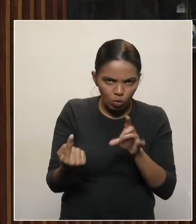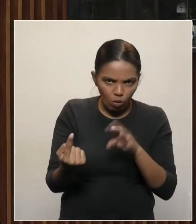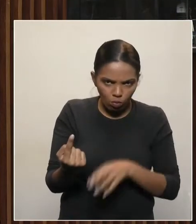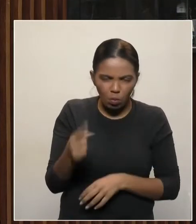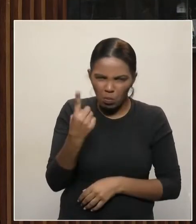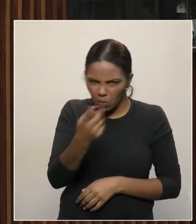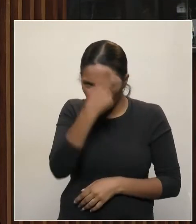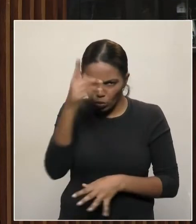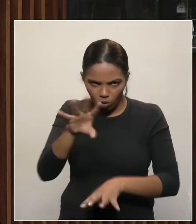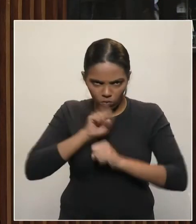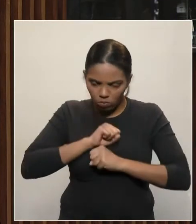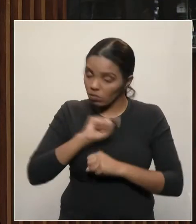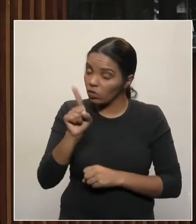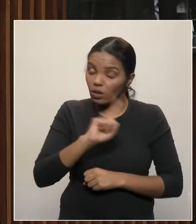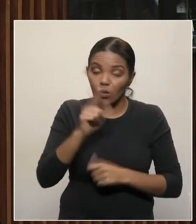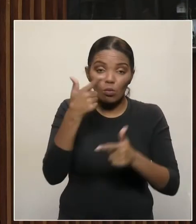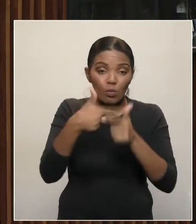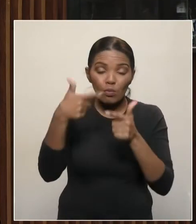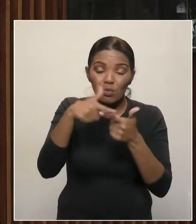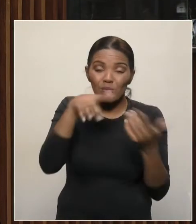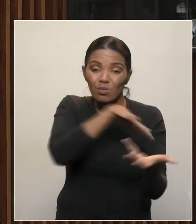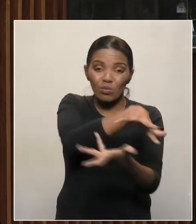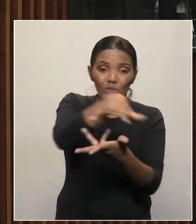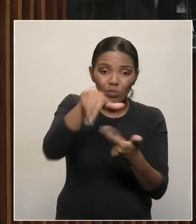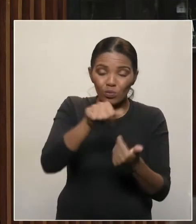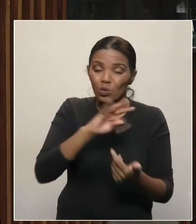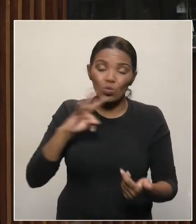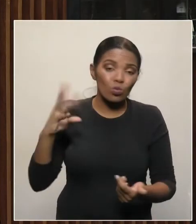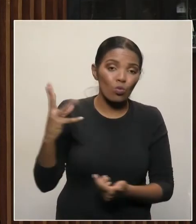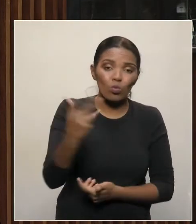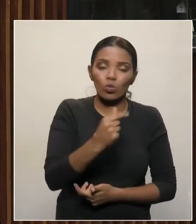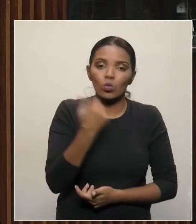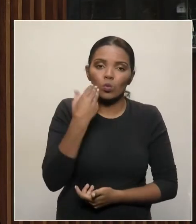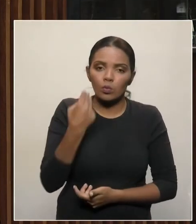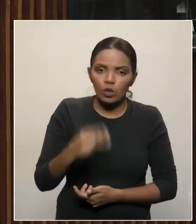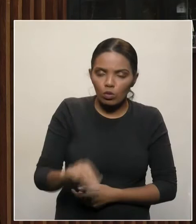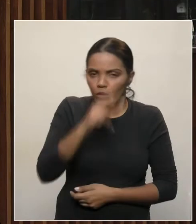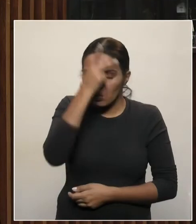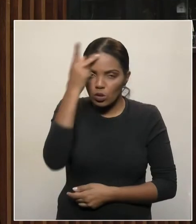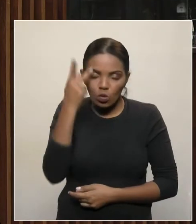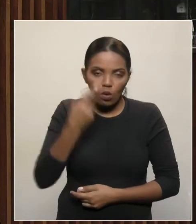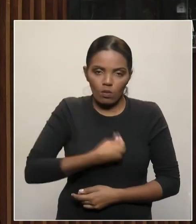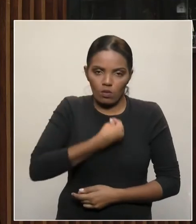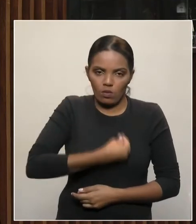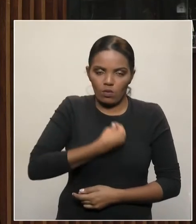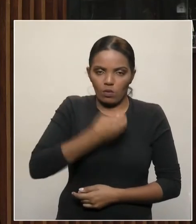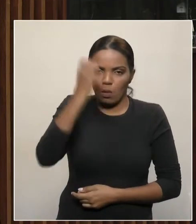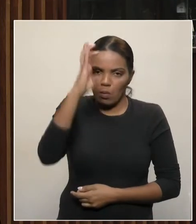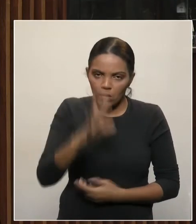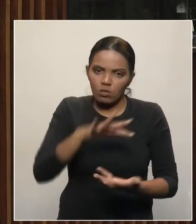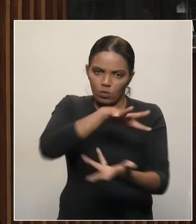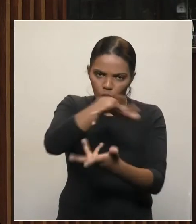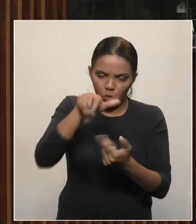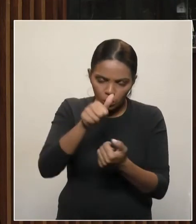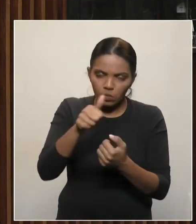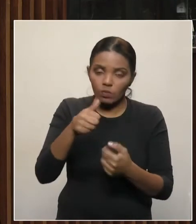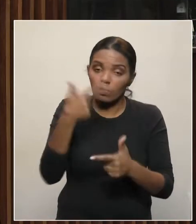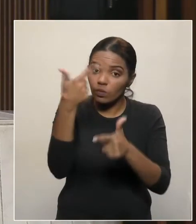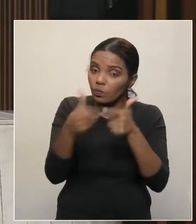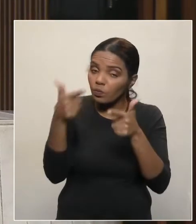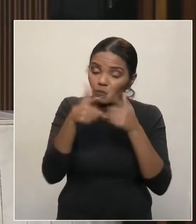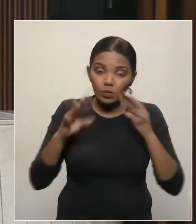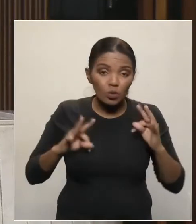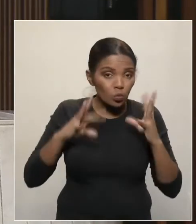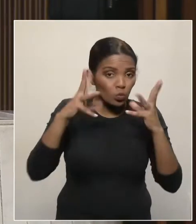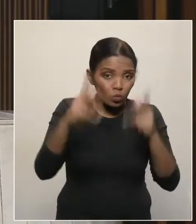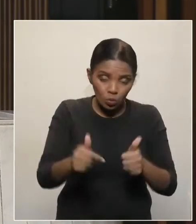de quem está infectado. É problema do globo, de todos os milhões de habitantes que têm esse país, bilhões, esse mundo. É um problema coletivo,